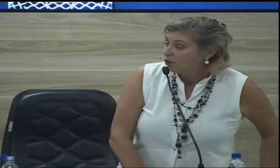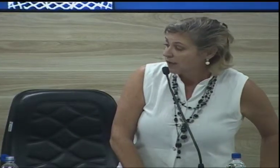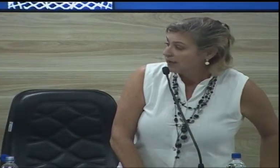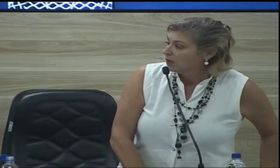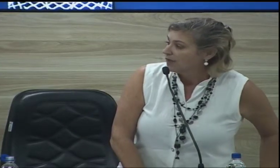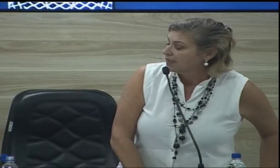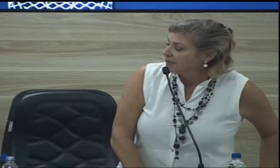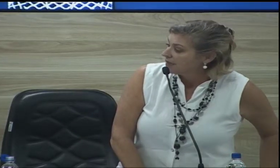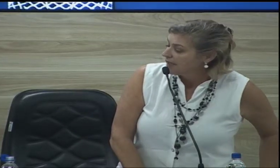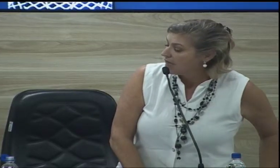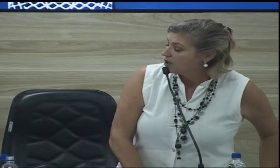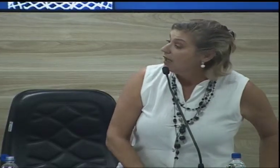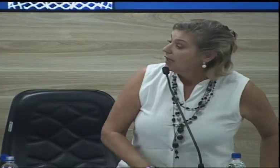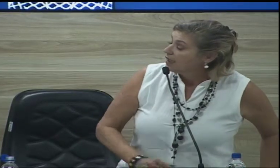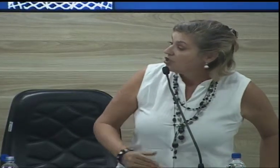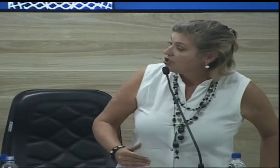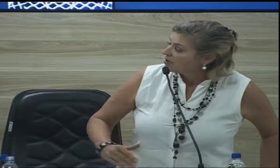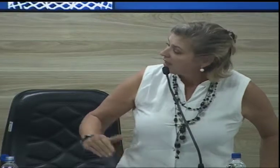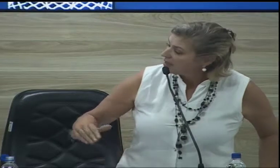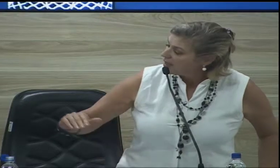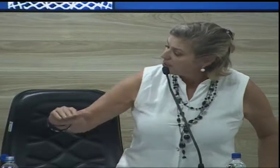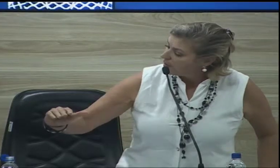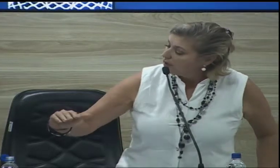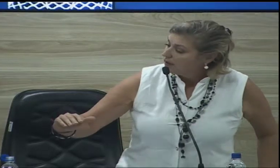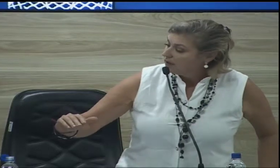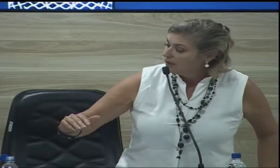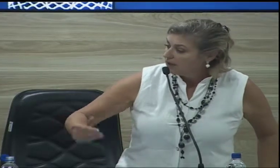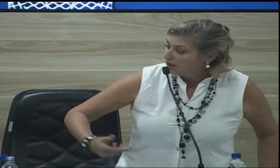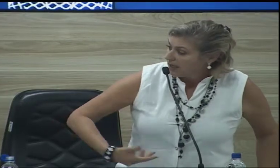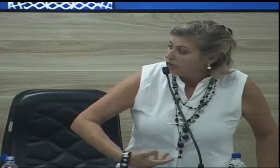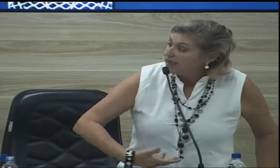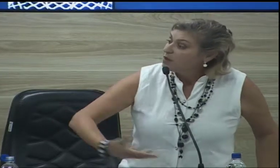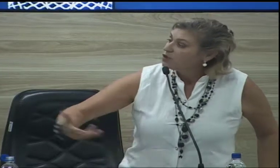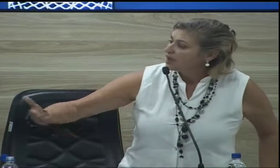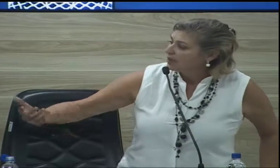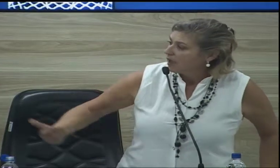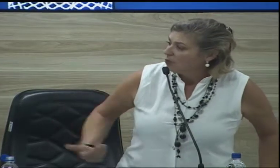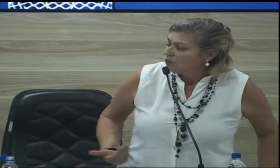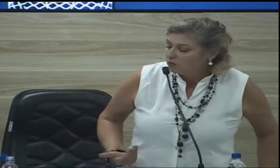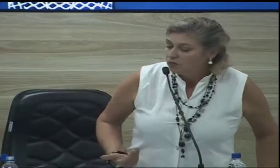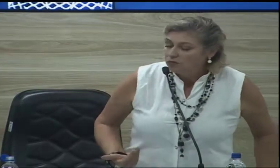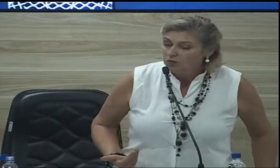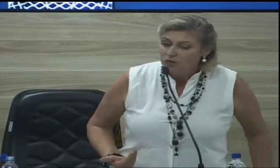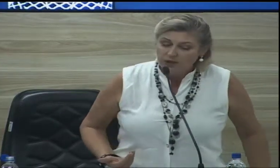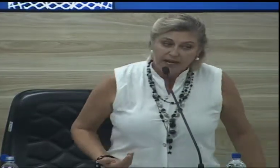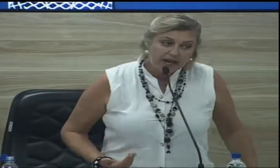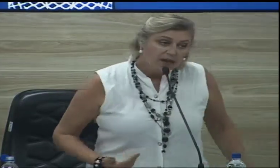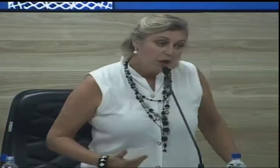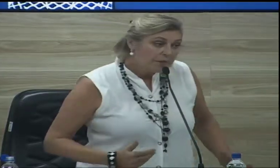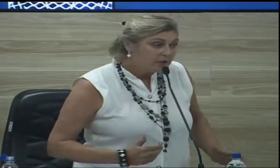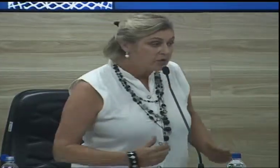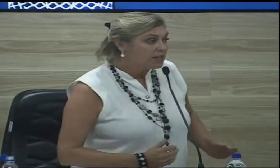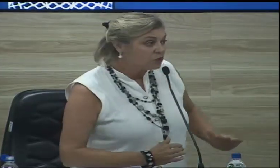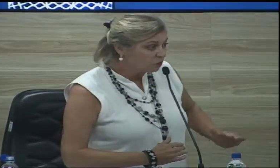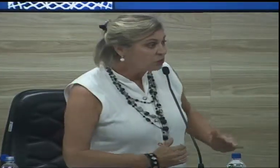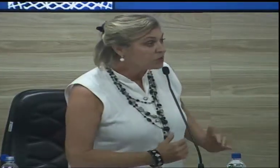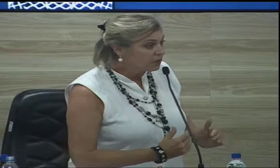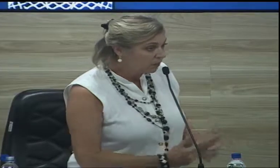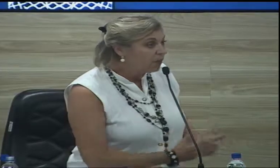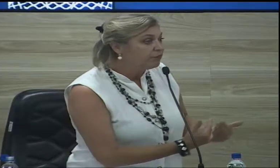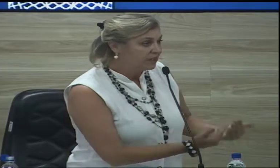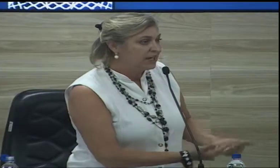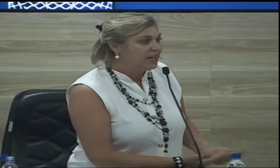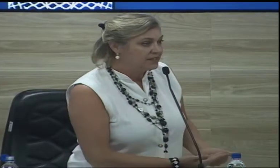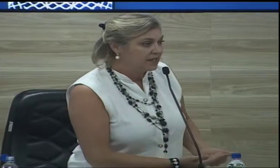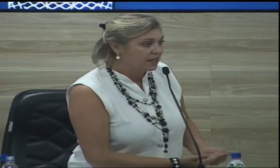essa colocação, a necessidade e a gente tem que saber, temos que ter um olhar para os assuntos